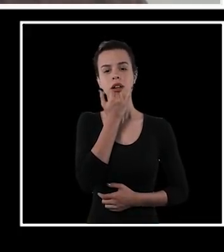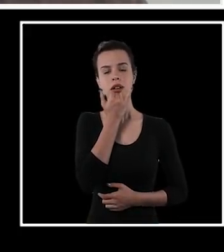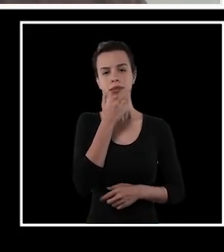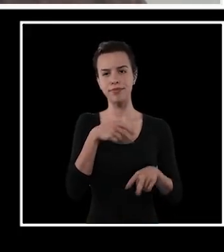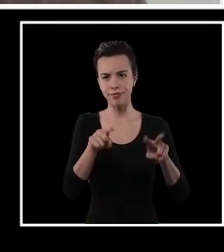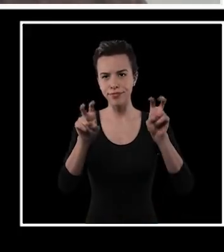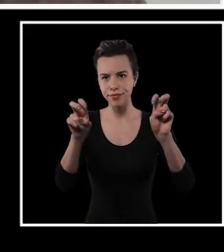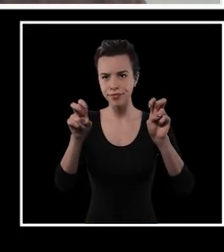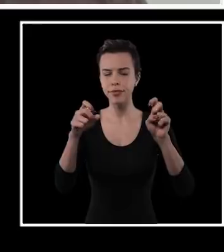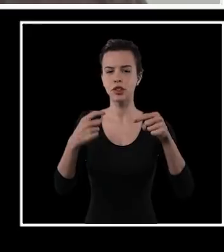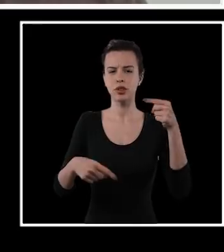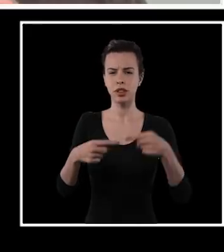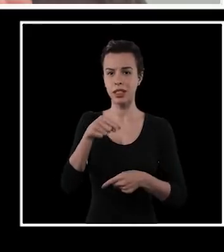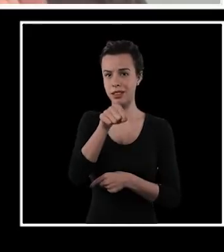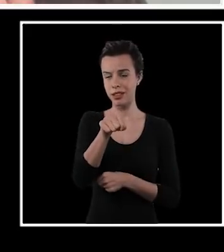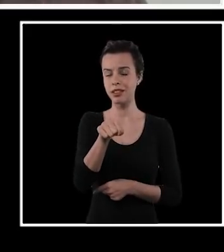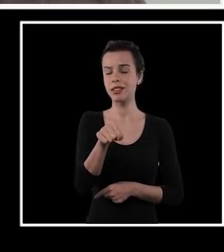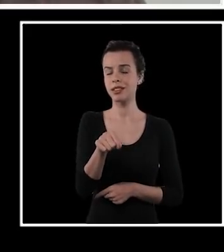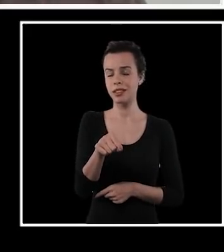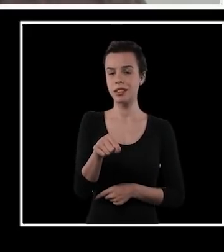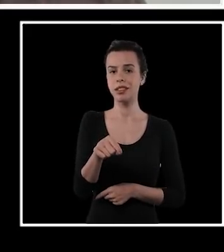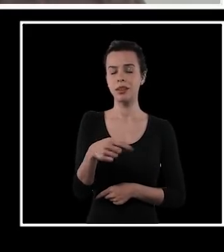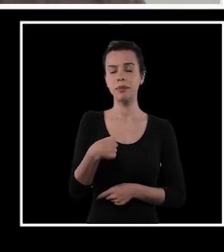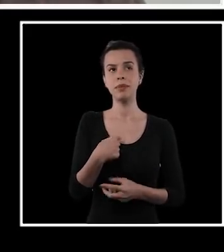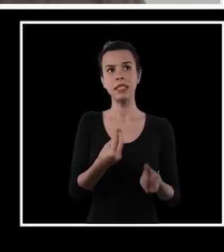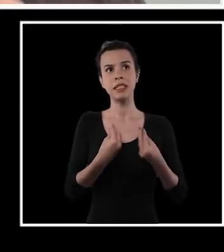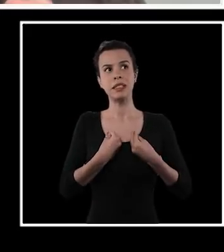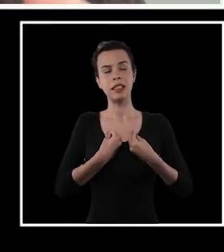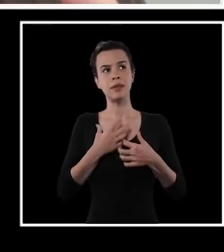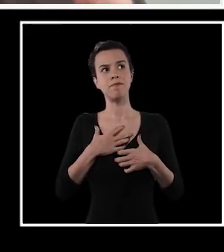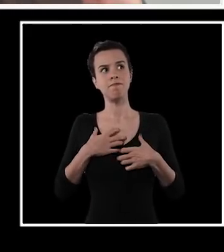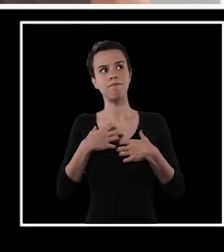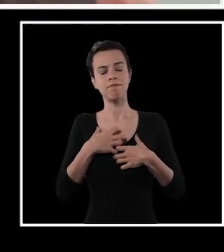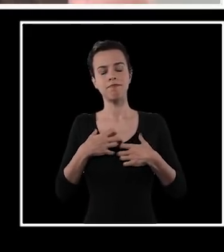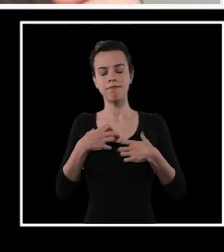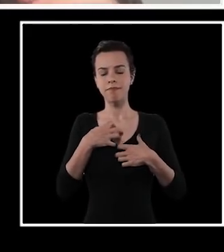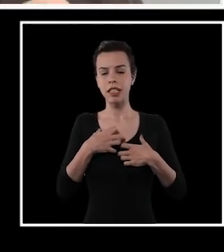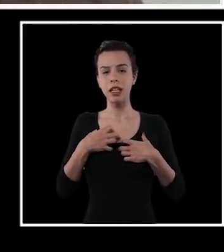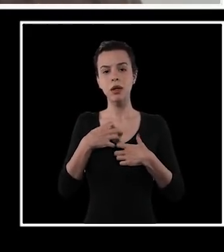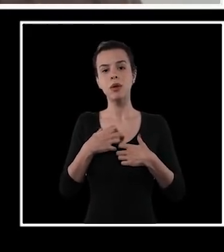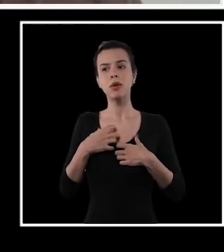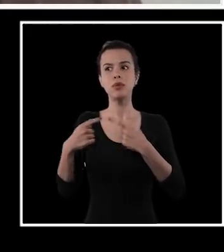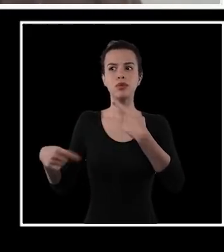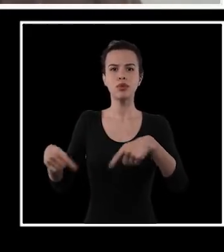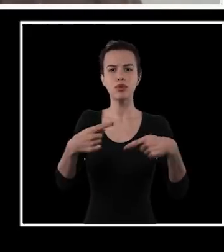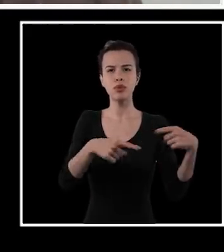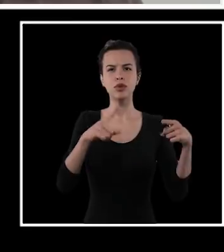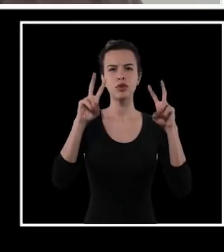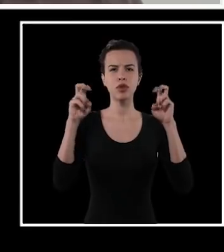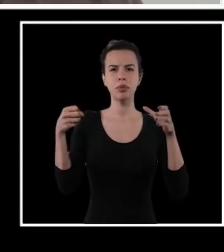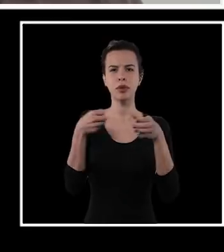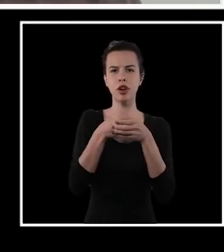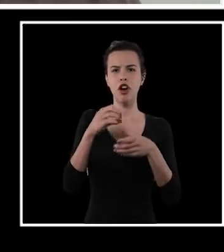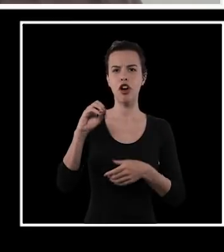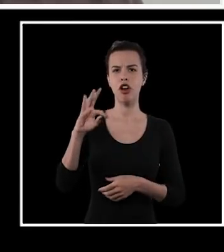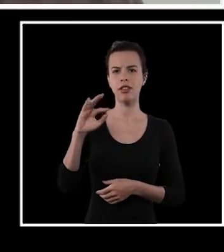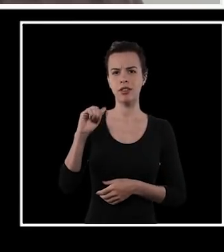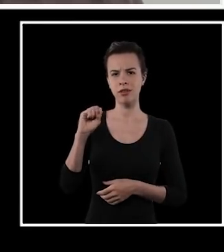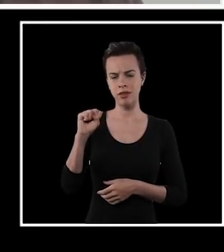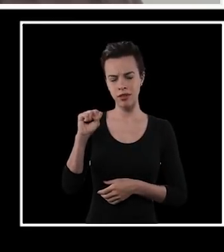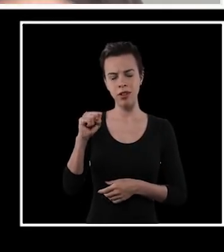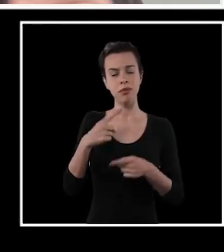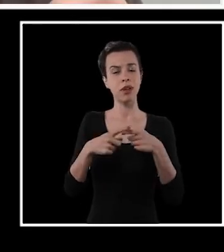até entrar nisso, mas que é um ponto que me me chacoalha muito quando o pessoal discute cotas,